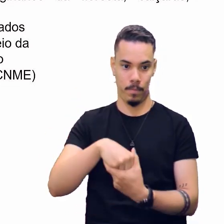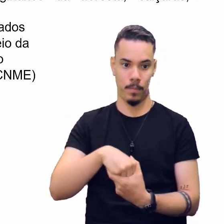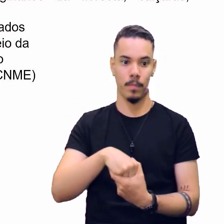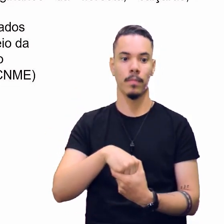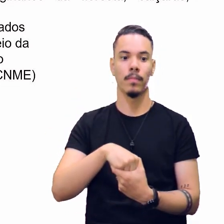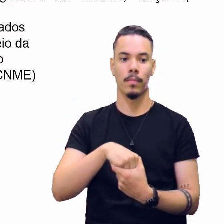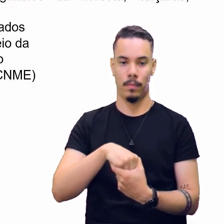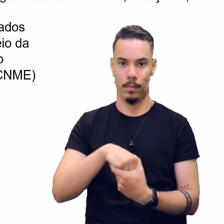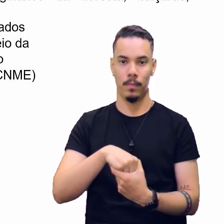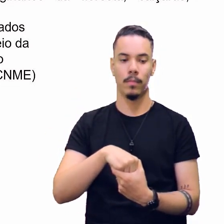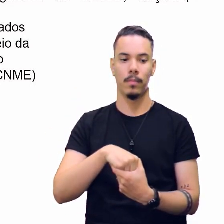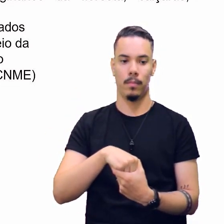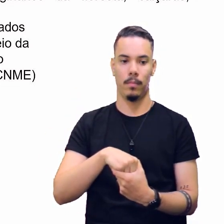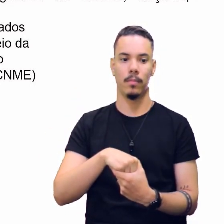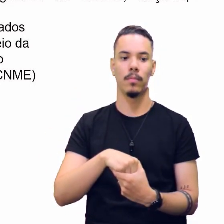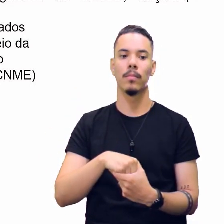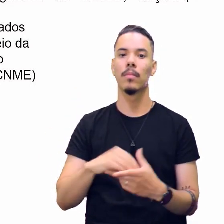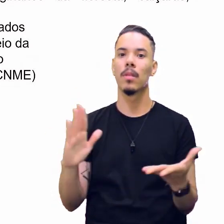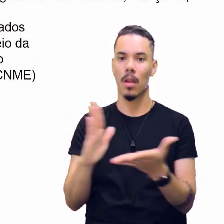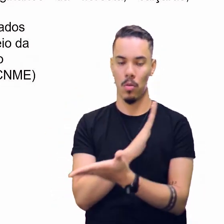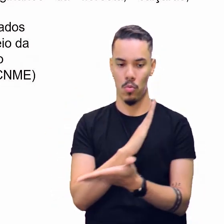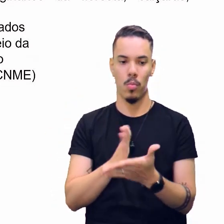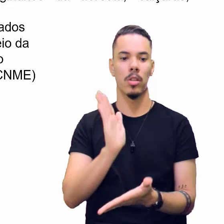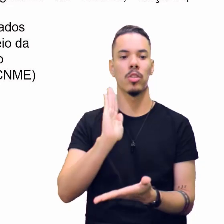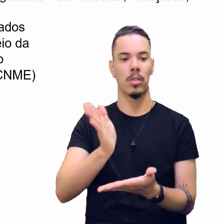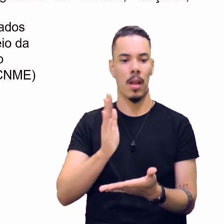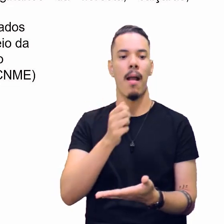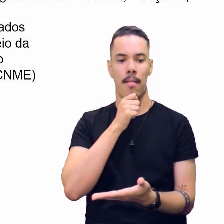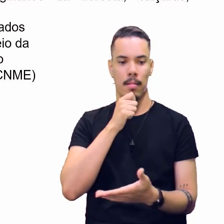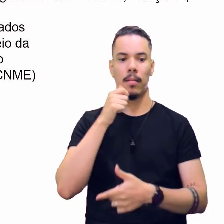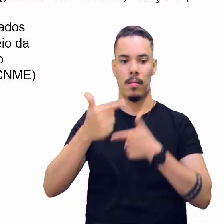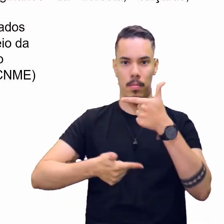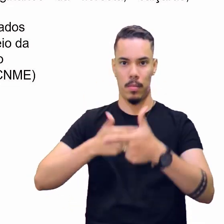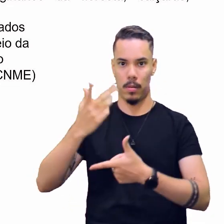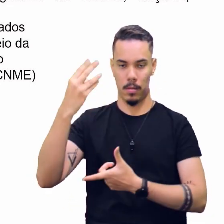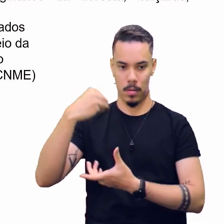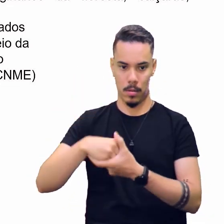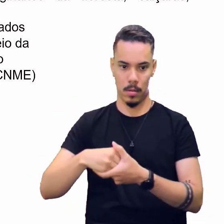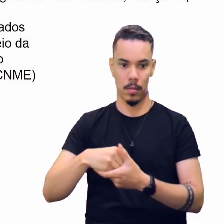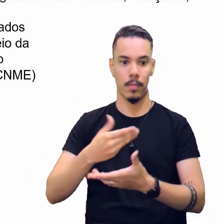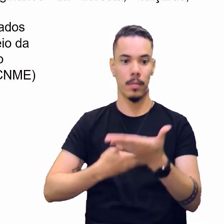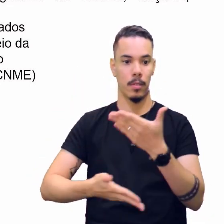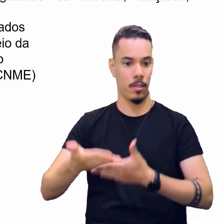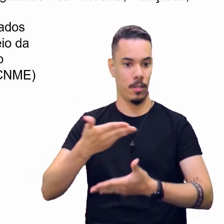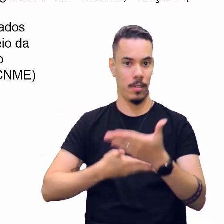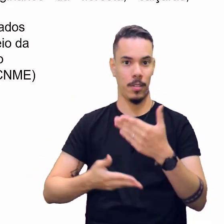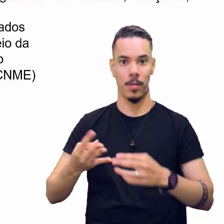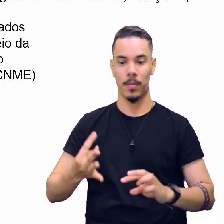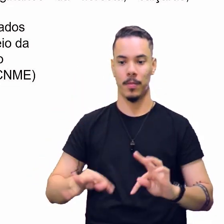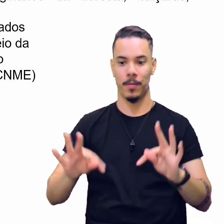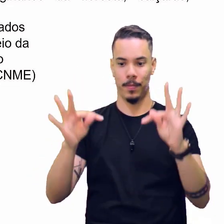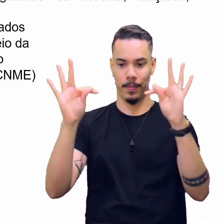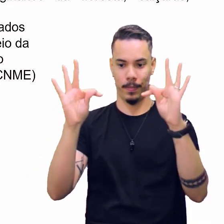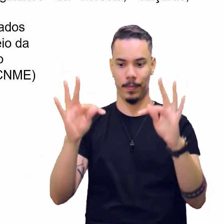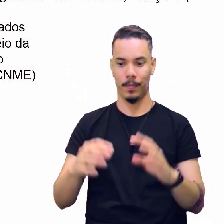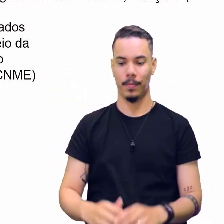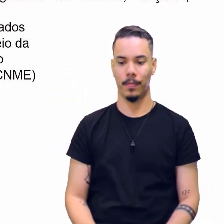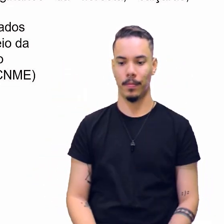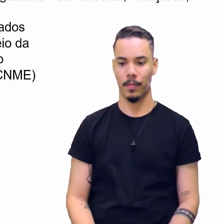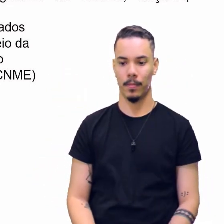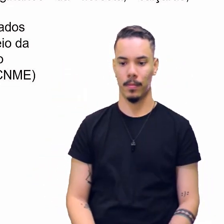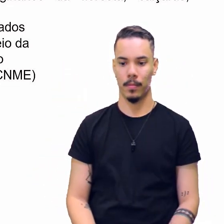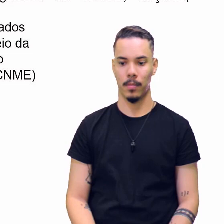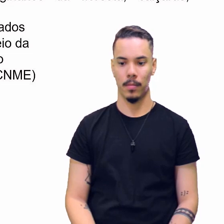parte, né? Ou ainda algumas que ainda fazem parte da mediação tecnológica.